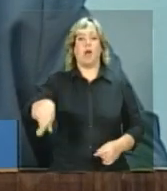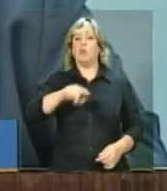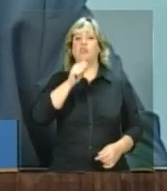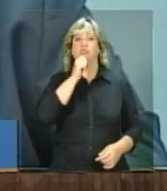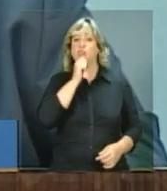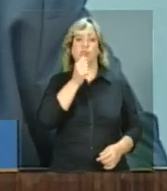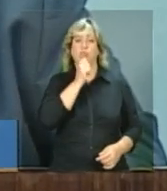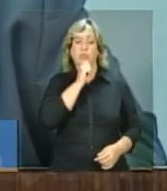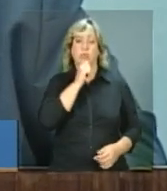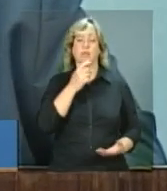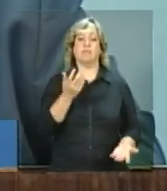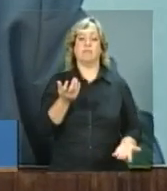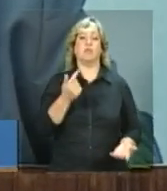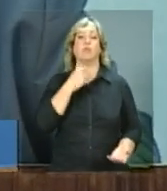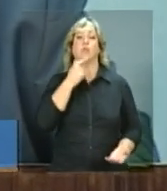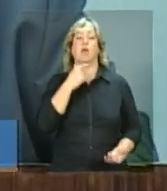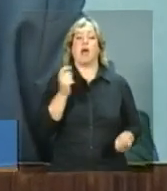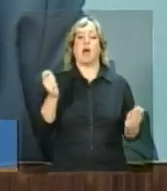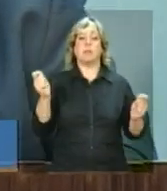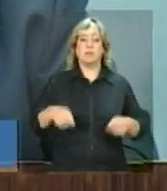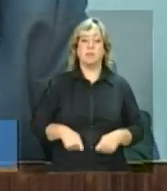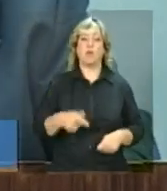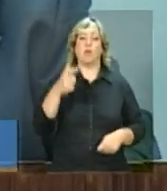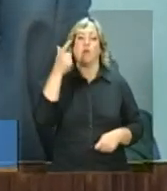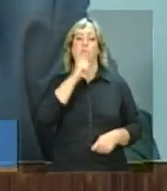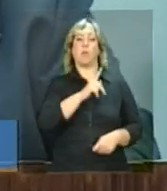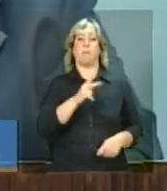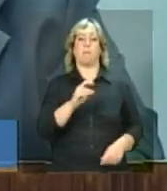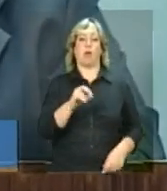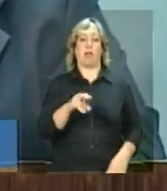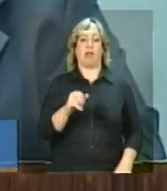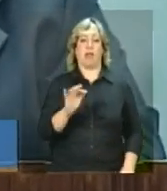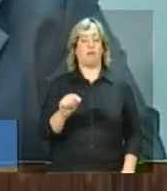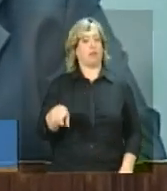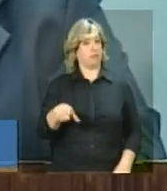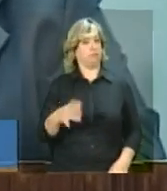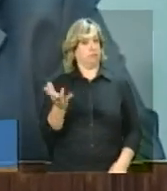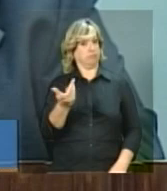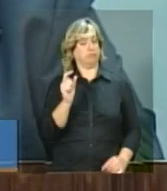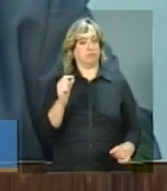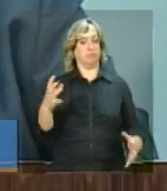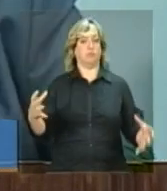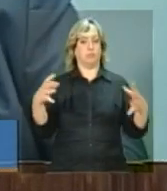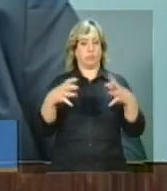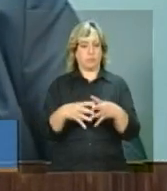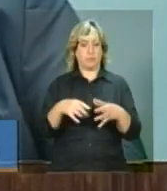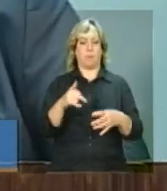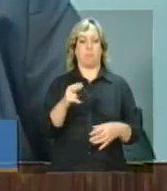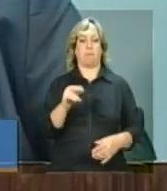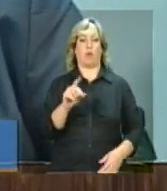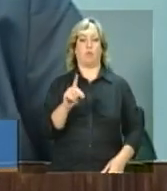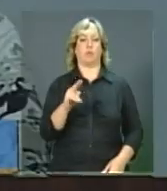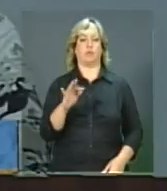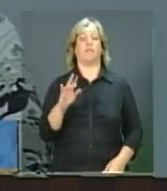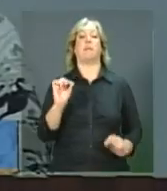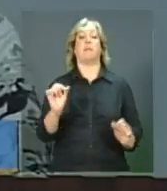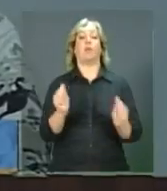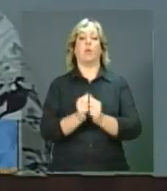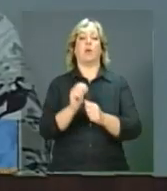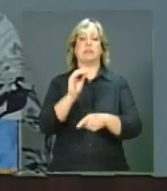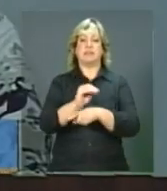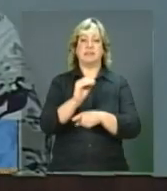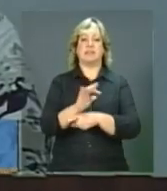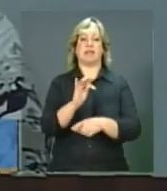aptos em condições de acessar o PRONAF, que é o nosso grande instrumento de inclusão produtiva, mas que com assistência